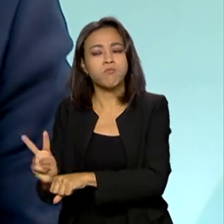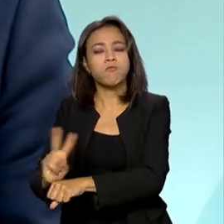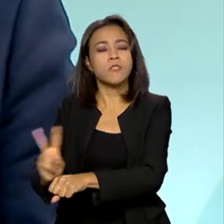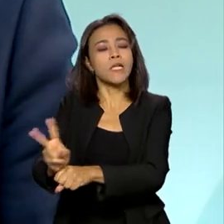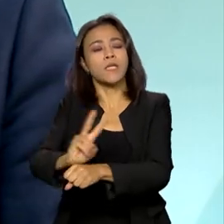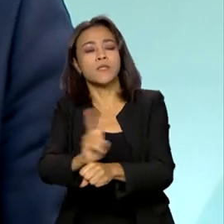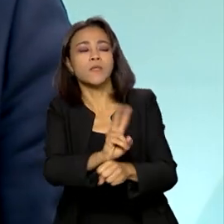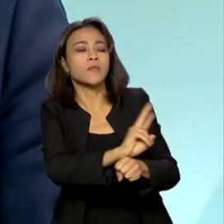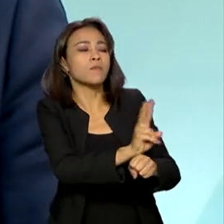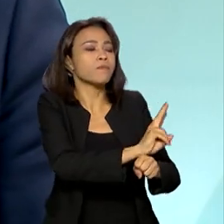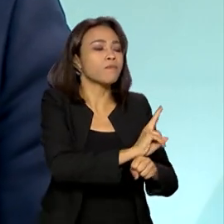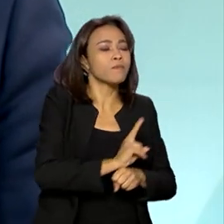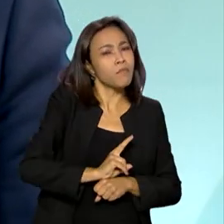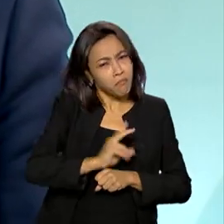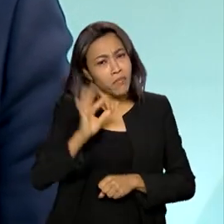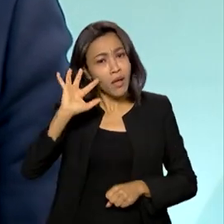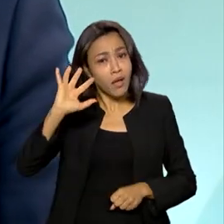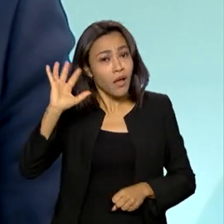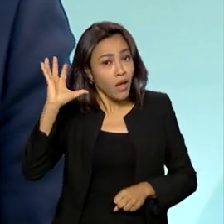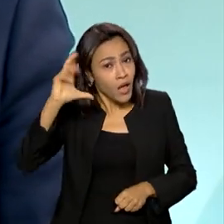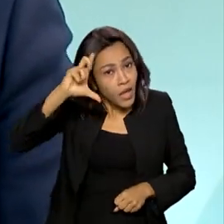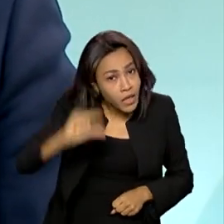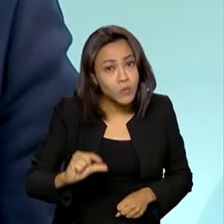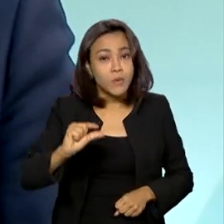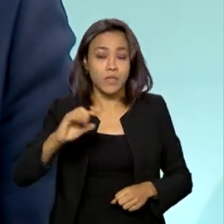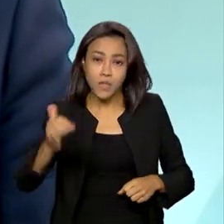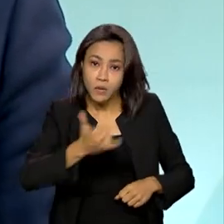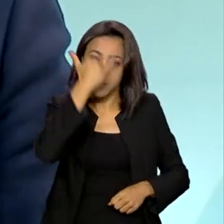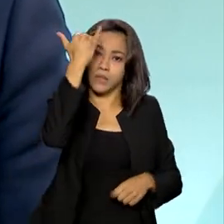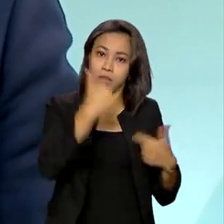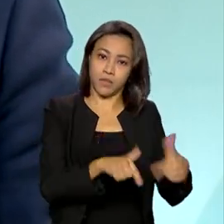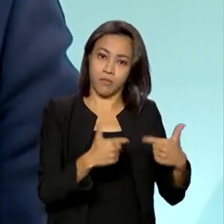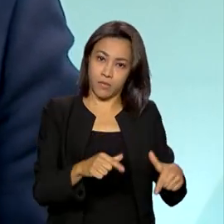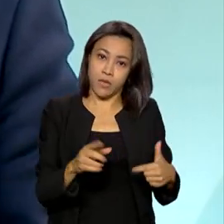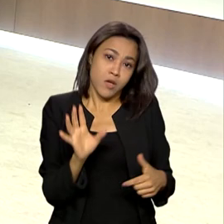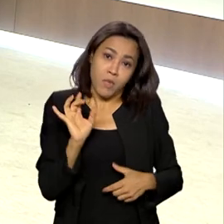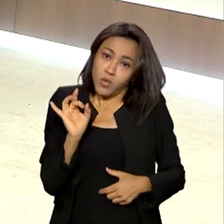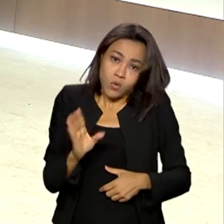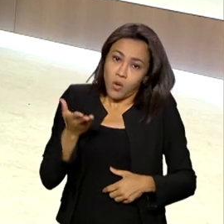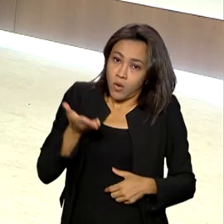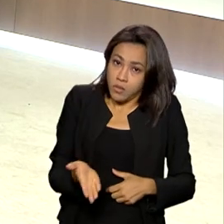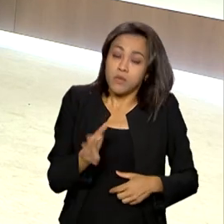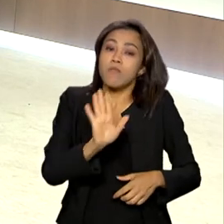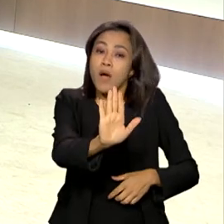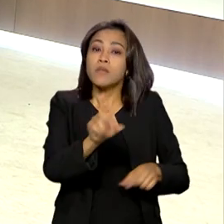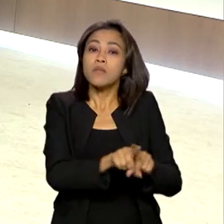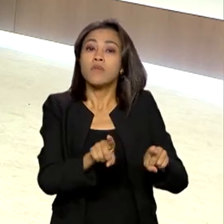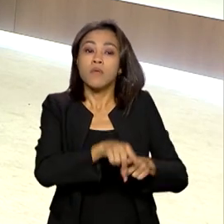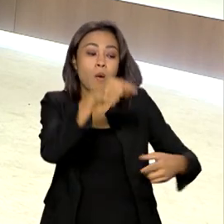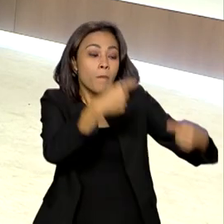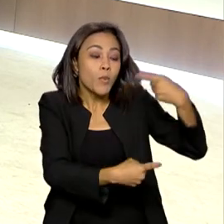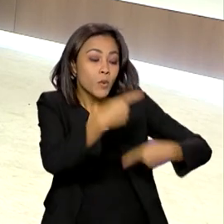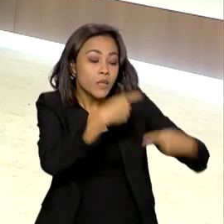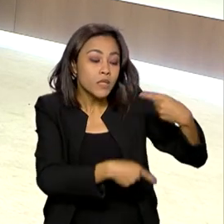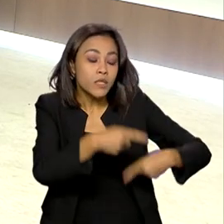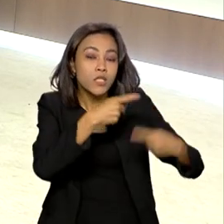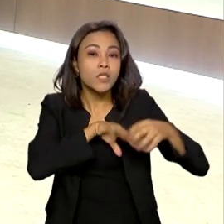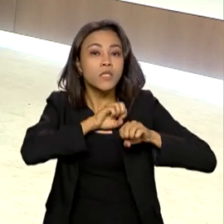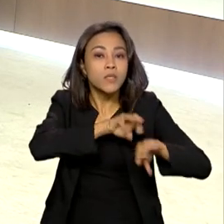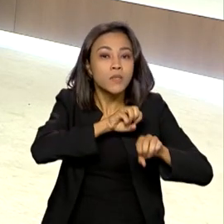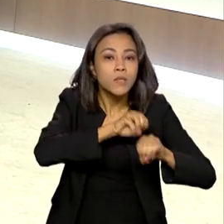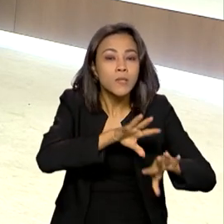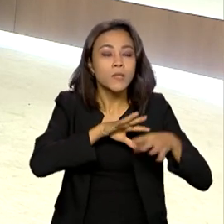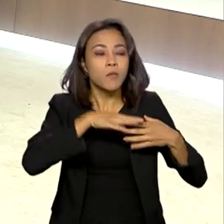para poder reduzir, e não só uma fiscalização, mas, como você mesmo falou, uma política de educação, de prevenção